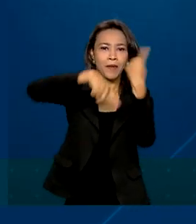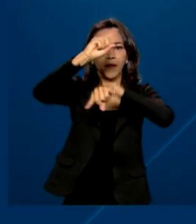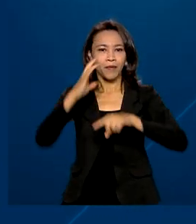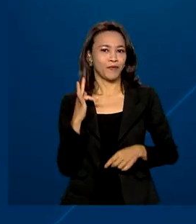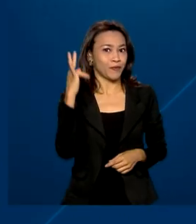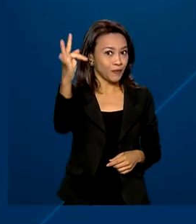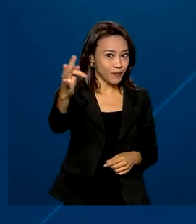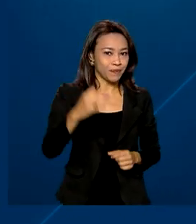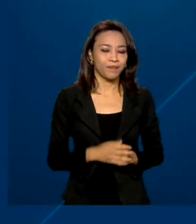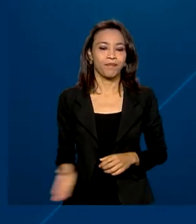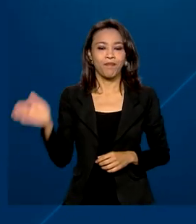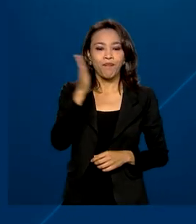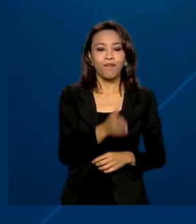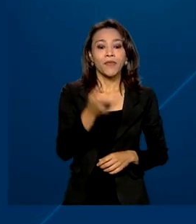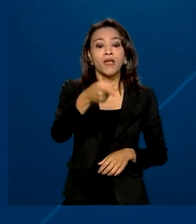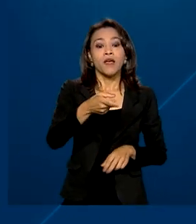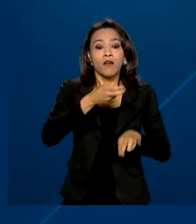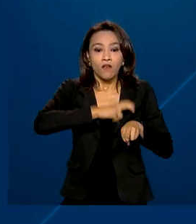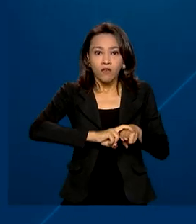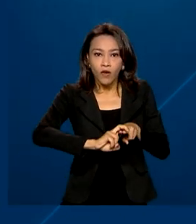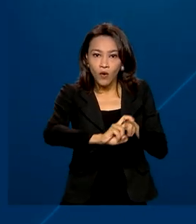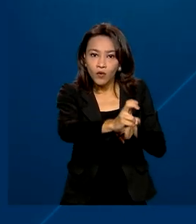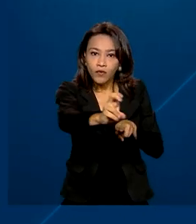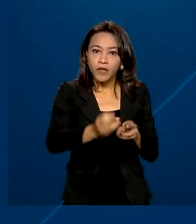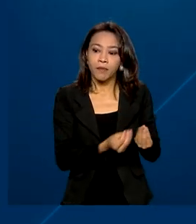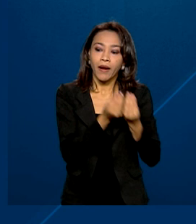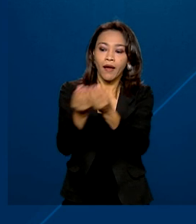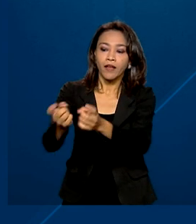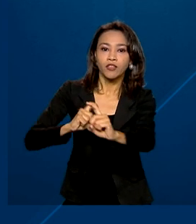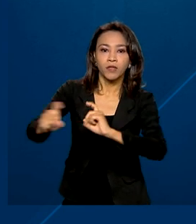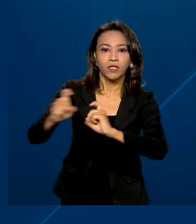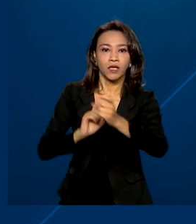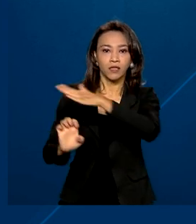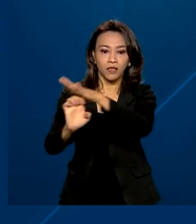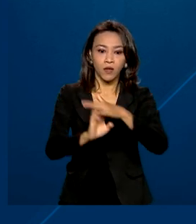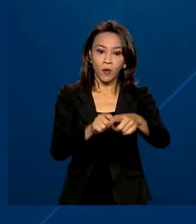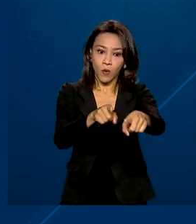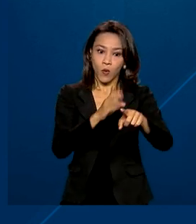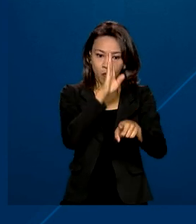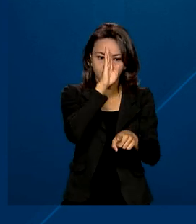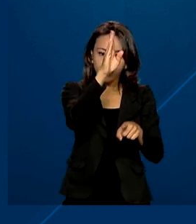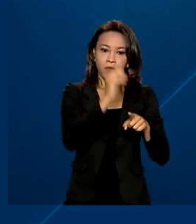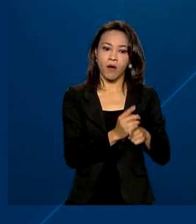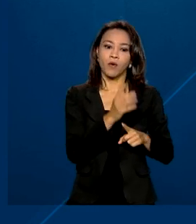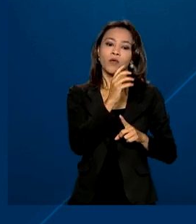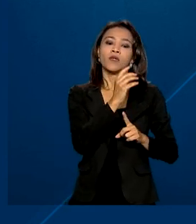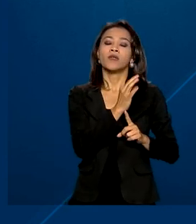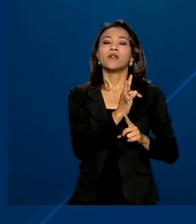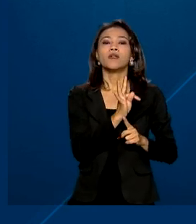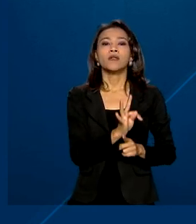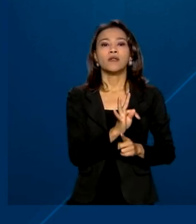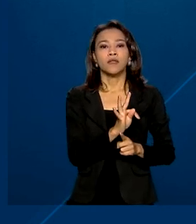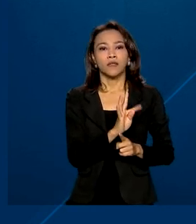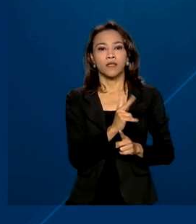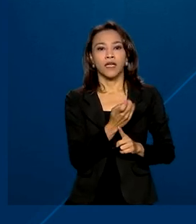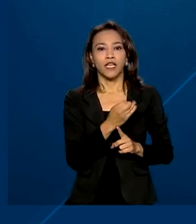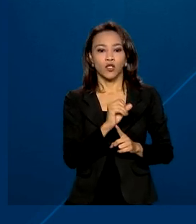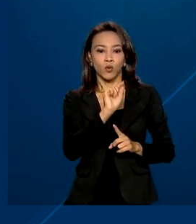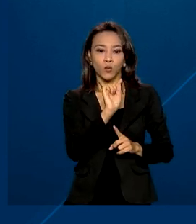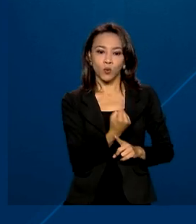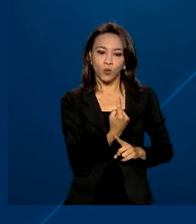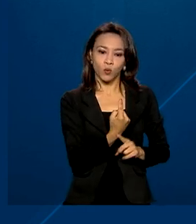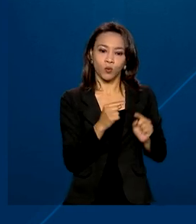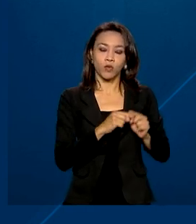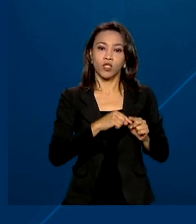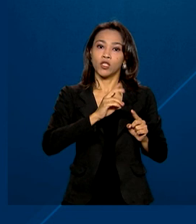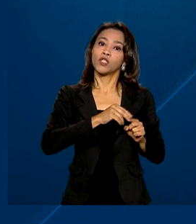as ferrovias concedidas à iniciativa privada, destaque para a concessão do trecho 1 da FIOL, a Ferrovia de Integração Oeste